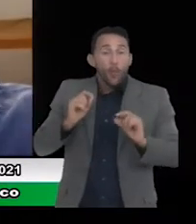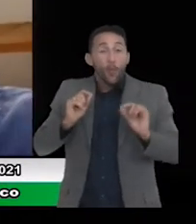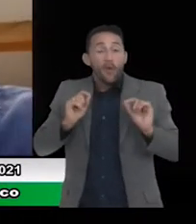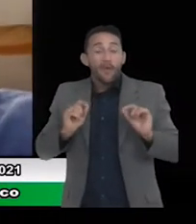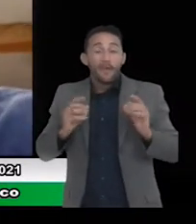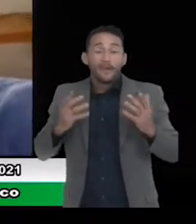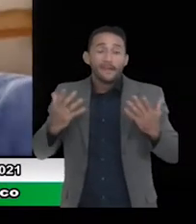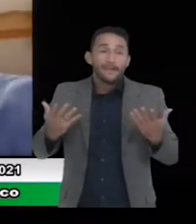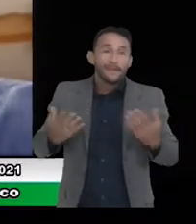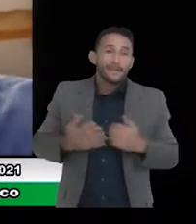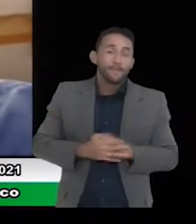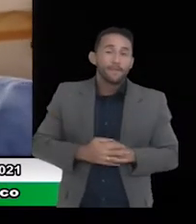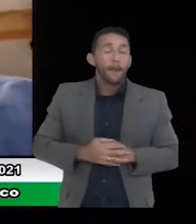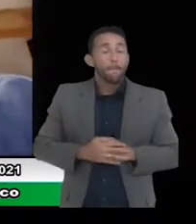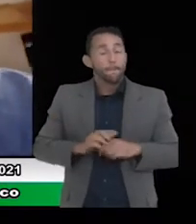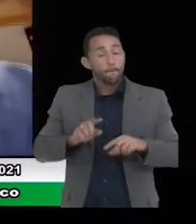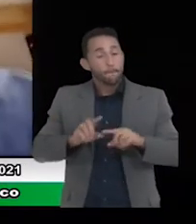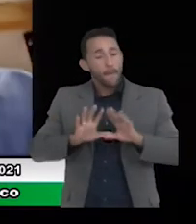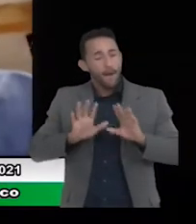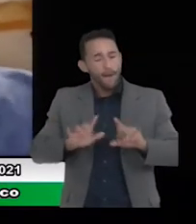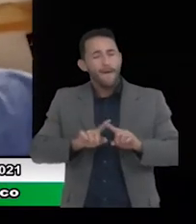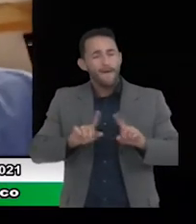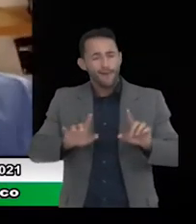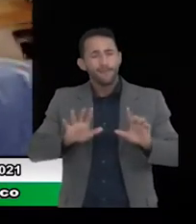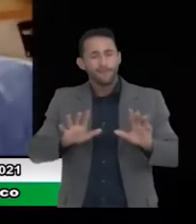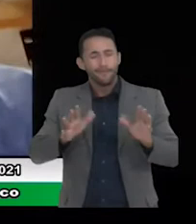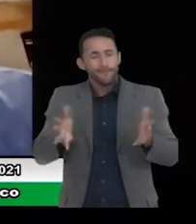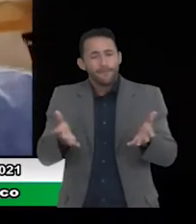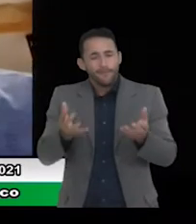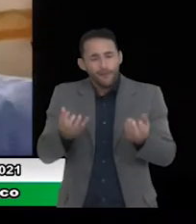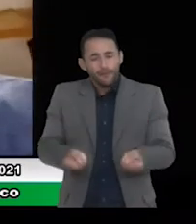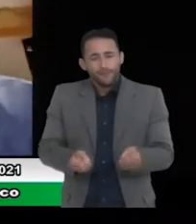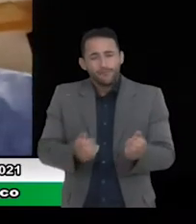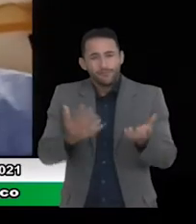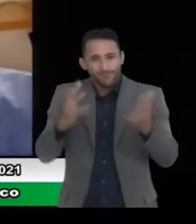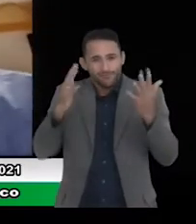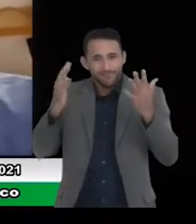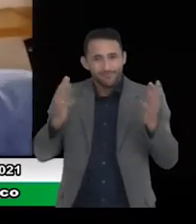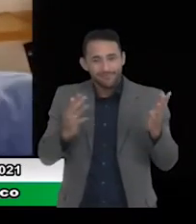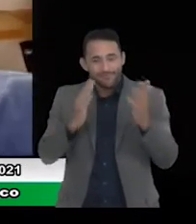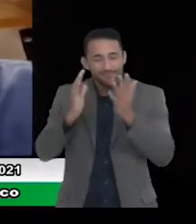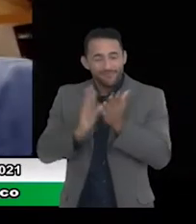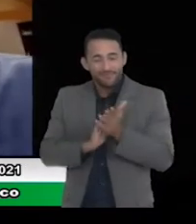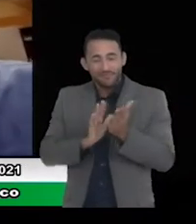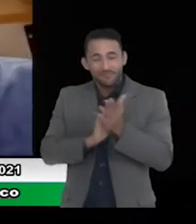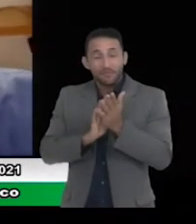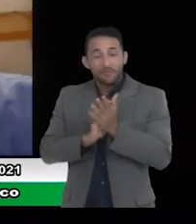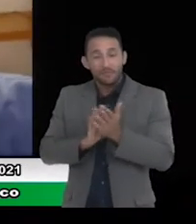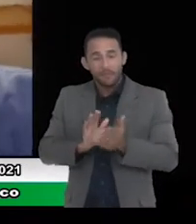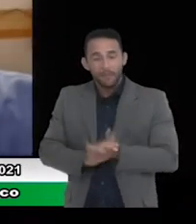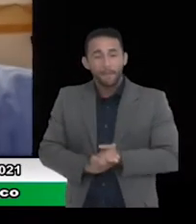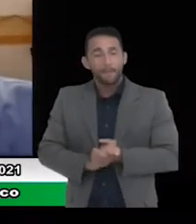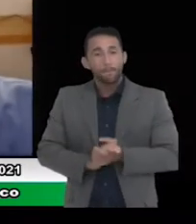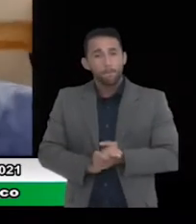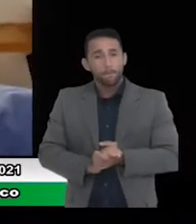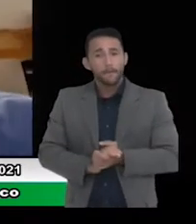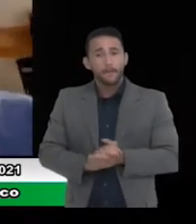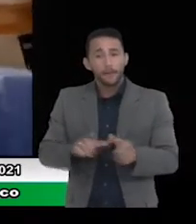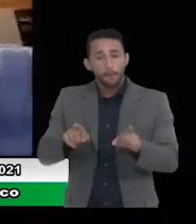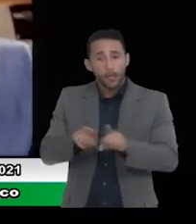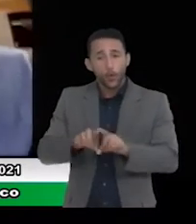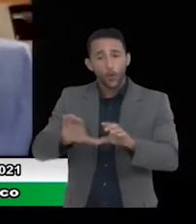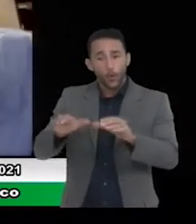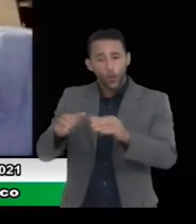vamos aplaudir comemorar assim de uma maneira interna e efetivamente parabenizar as